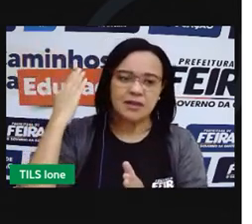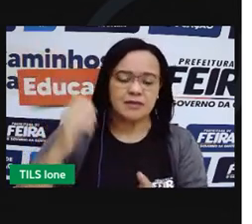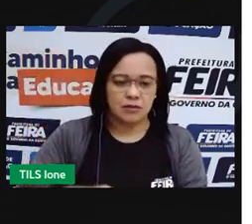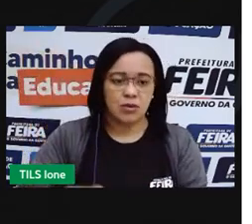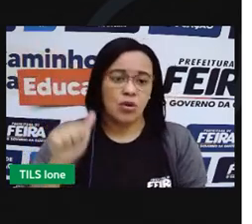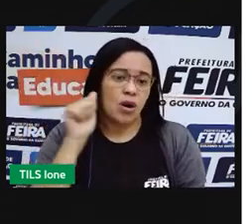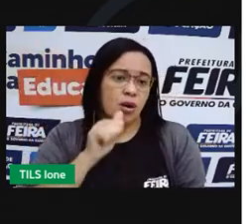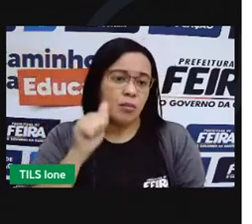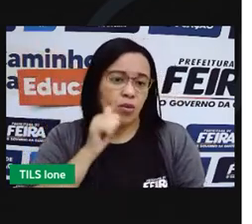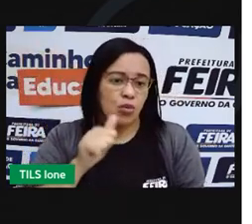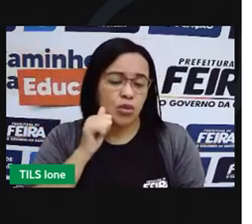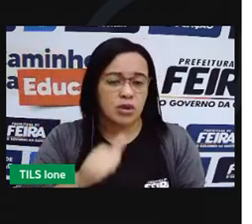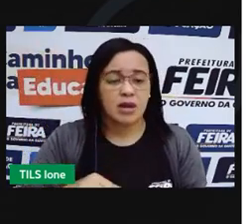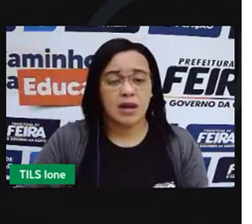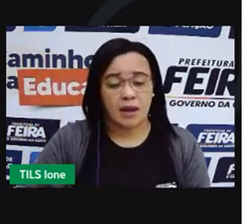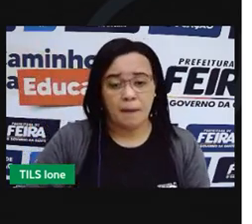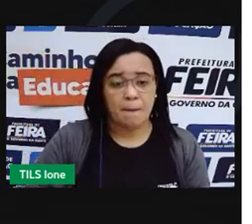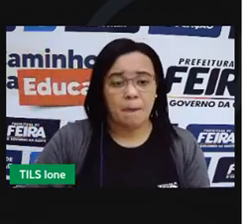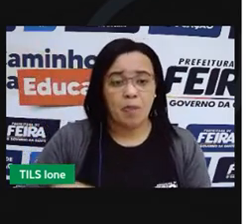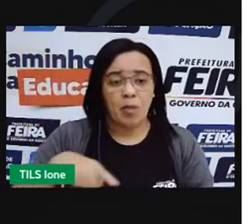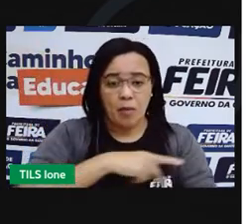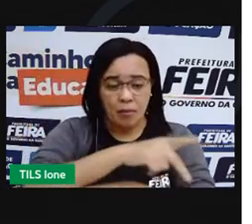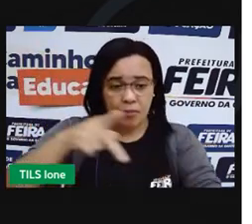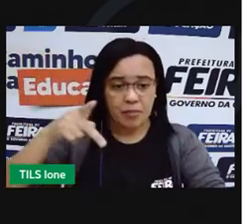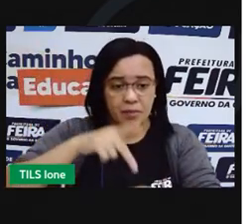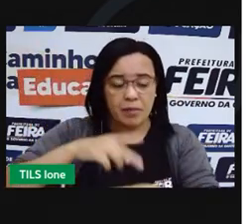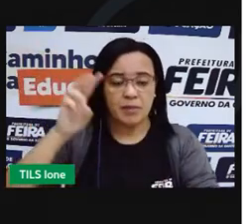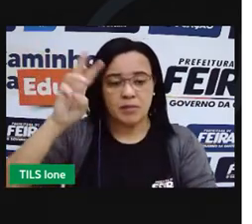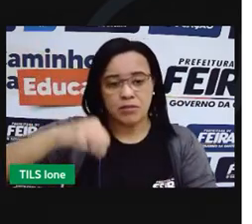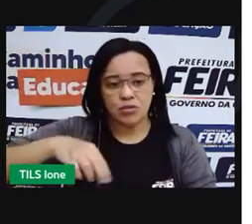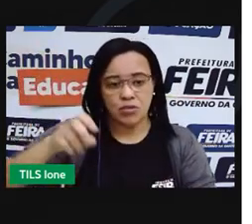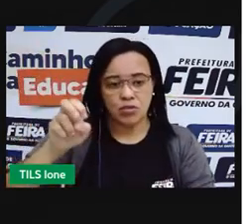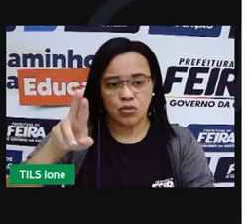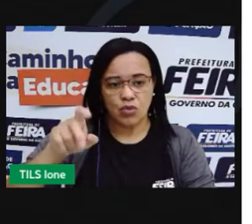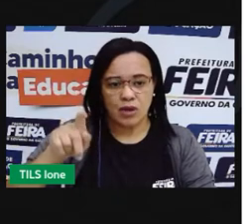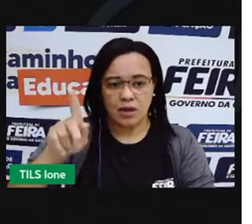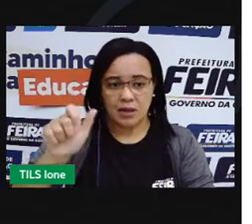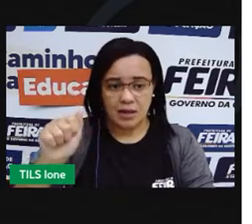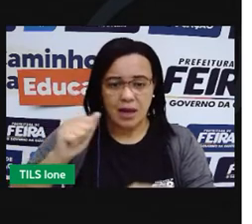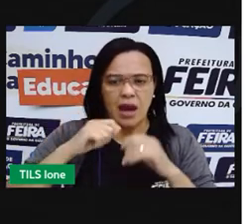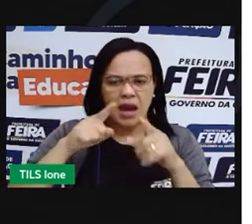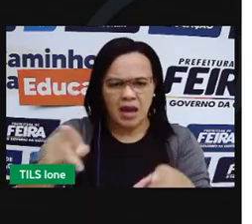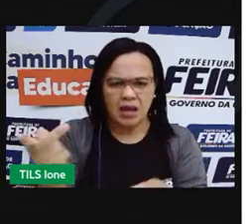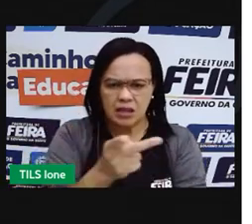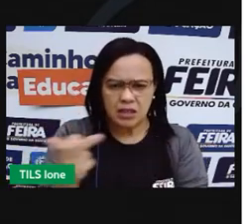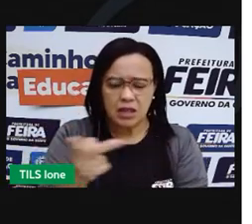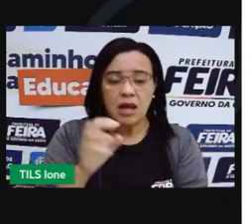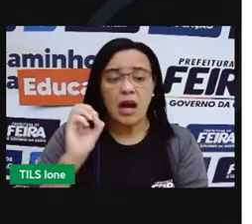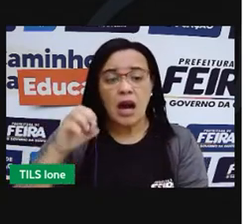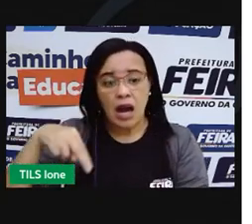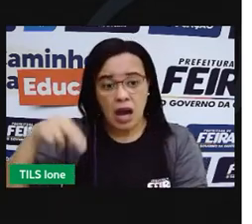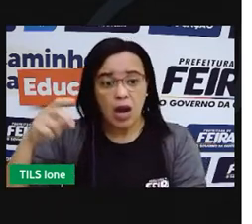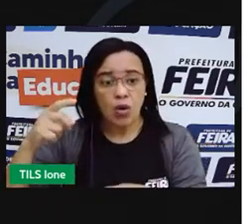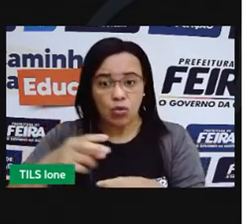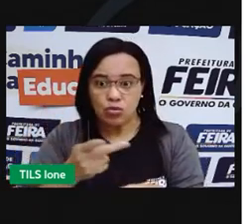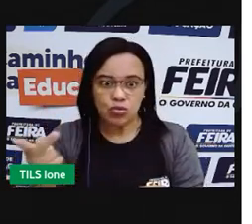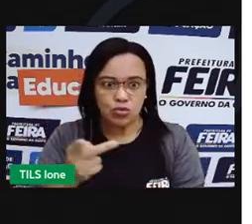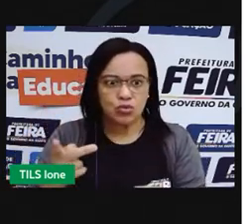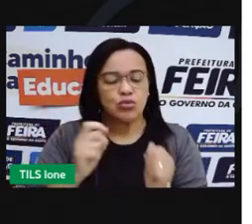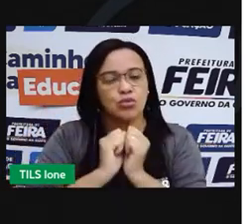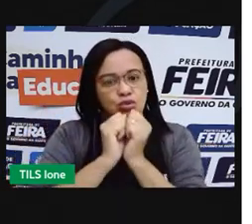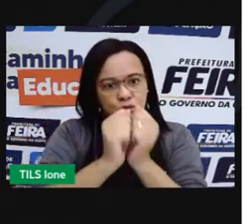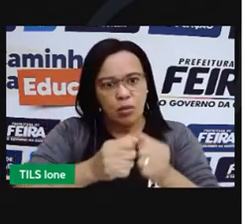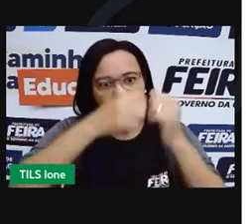-ministra da Noruega que atuou como presidente de uma comissão da Organização das Nações Unidas, a ONU. Na verdade,